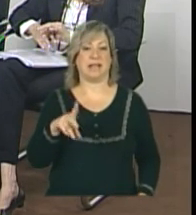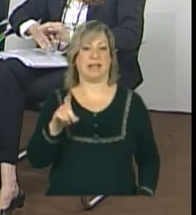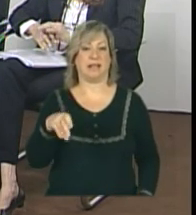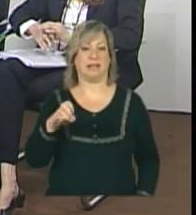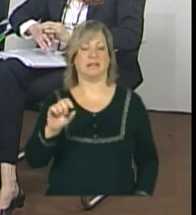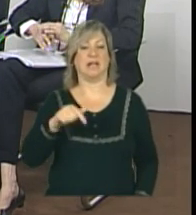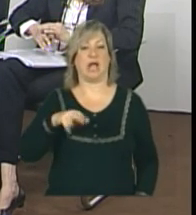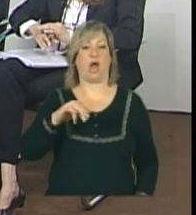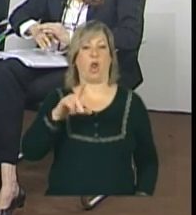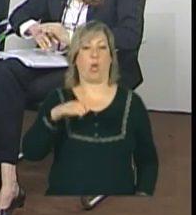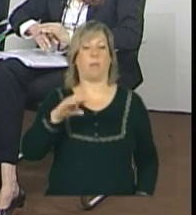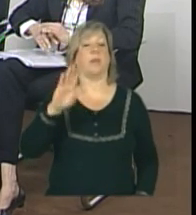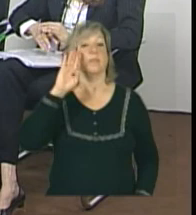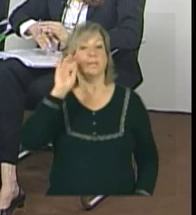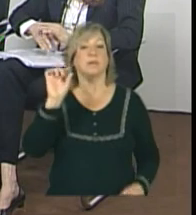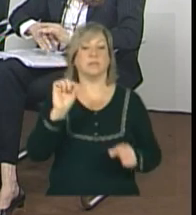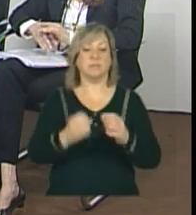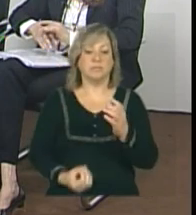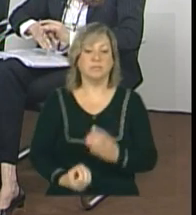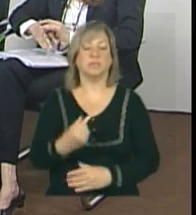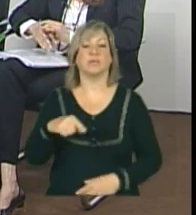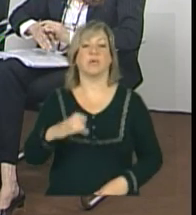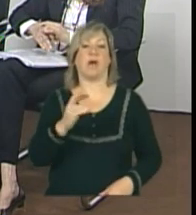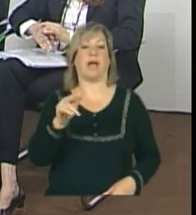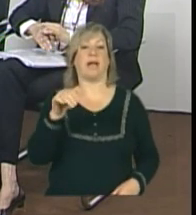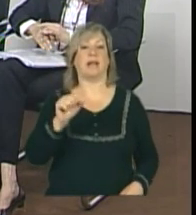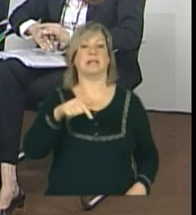intenção de implantar um CRAS quilombola?